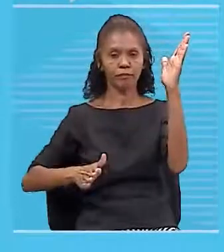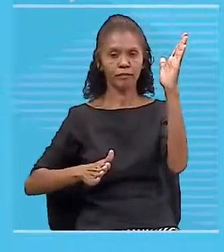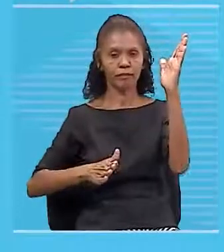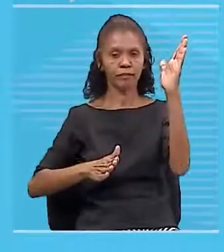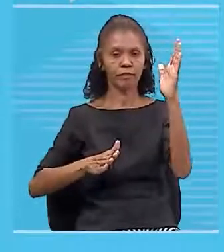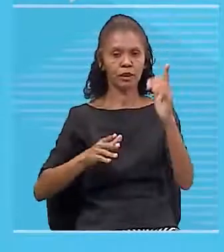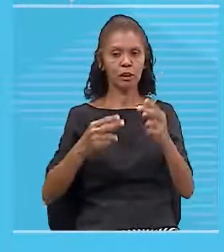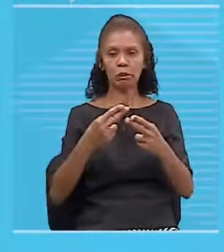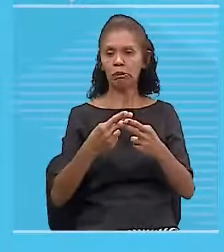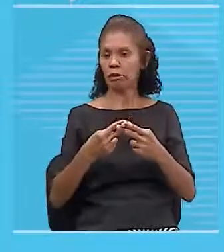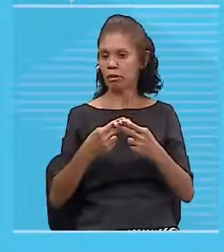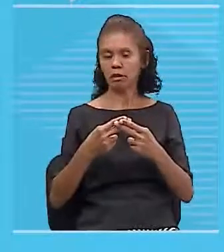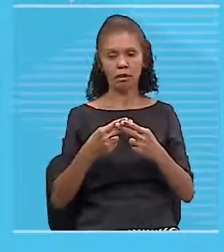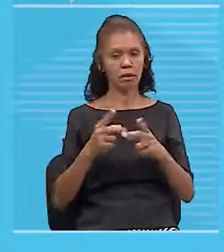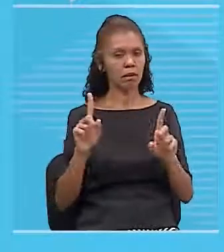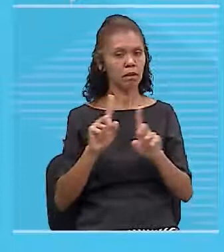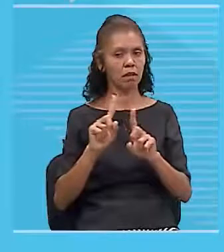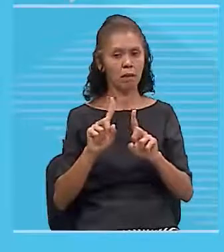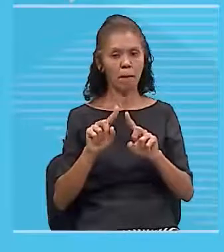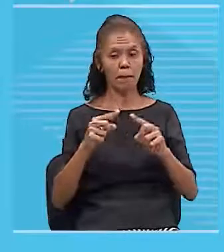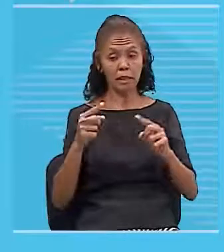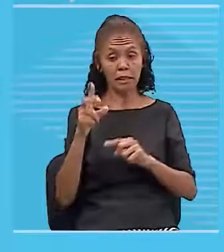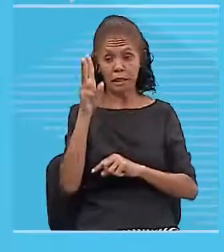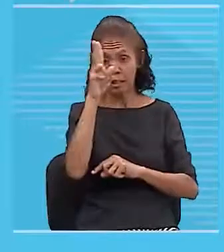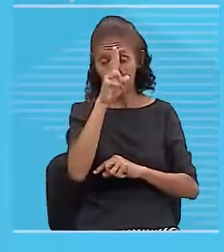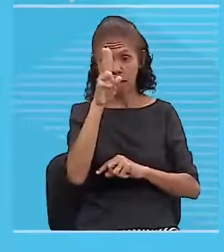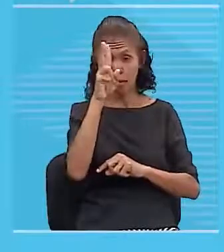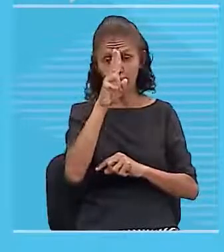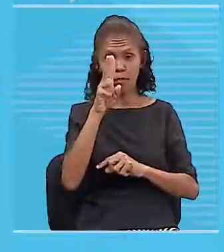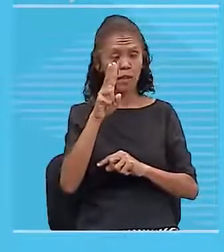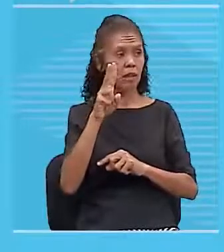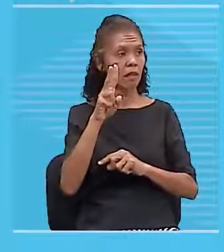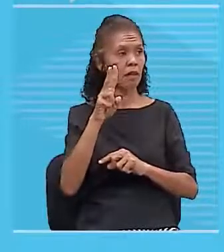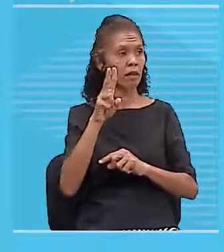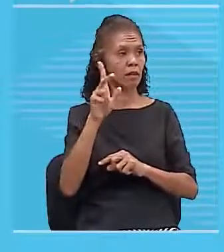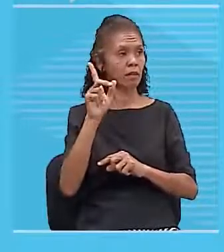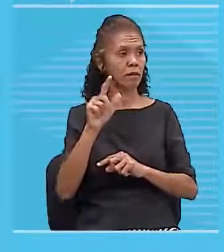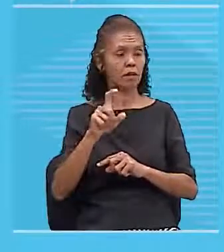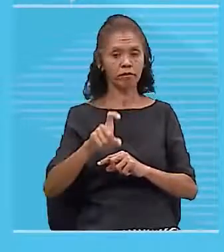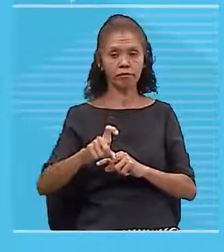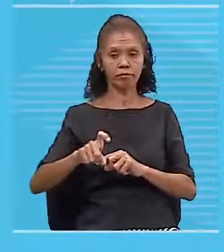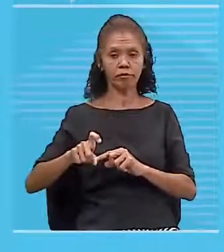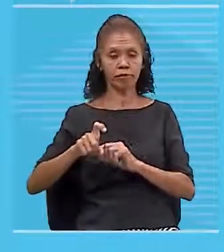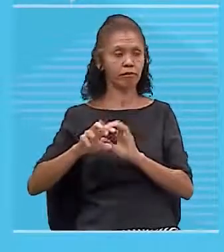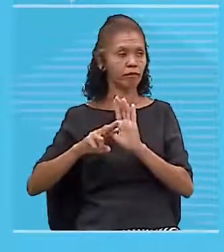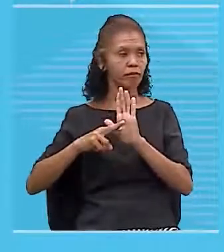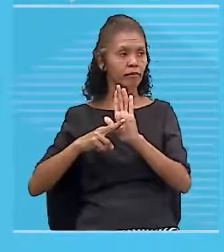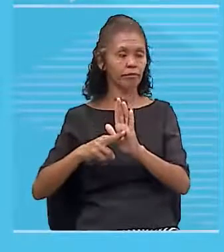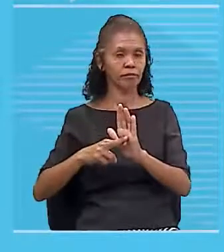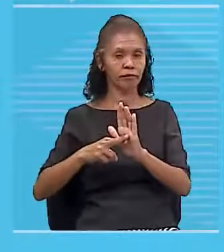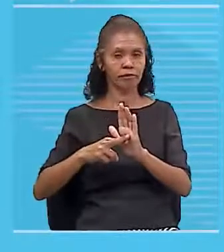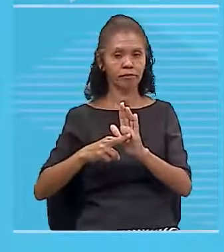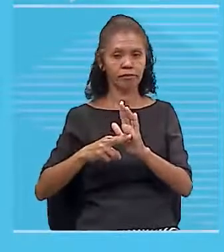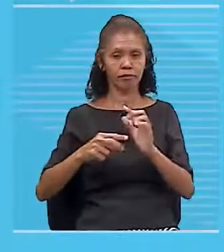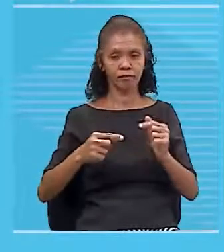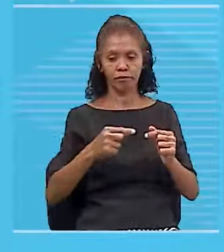Eu só quero que você lembre que o X, ele vai representar a horizontal